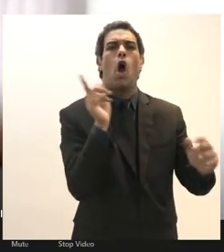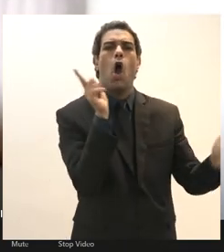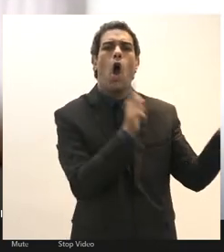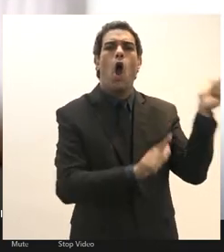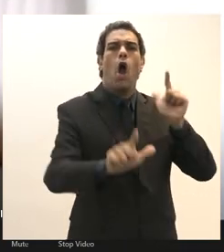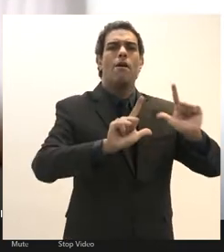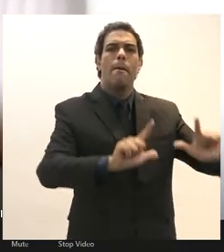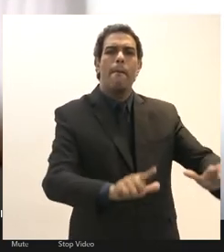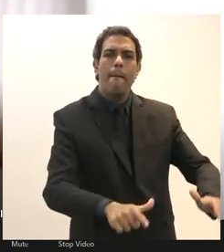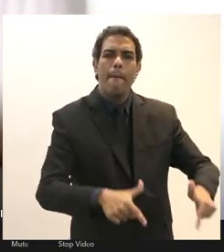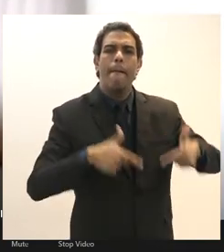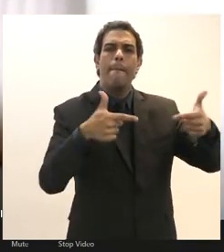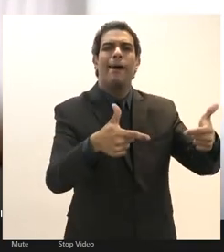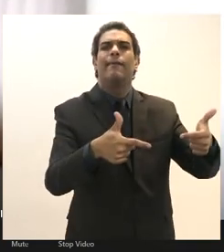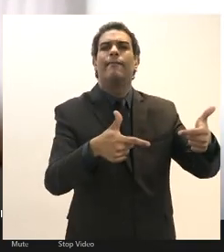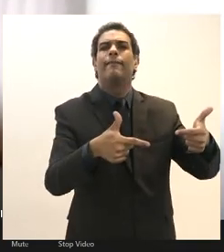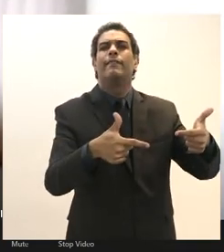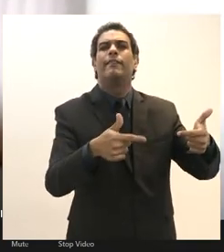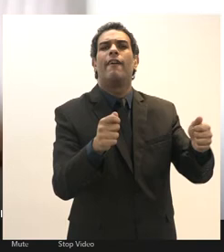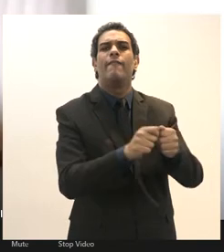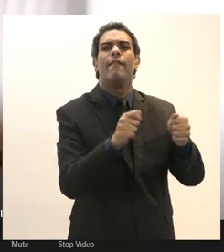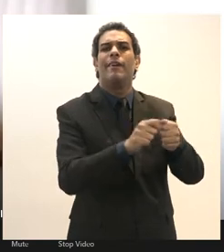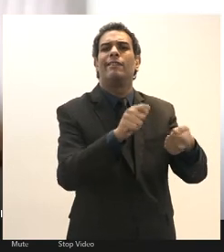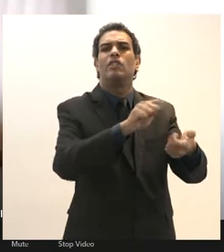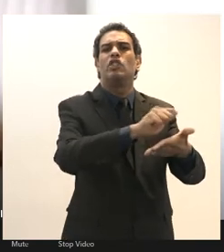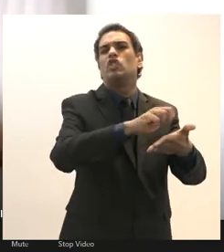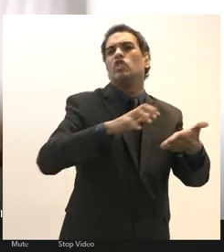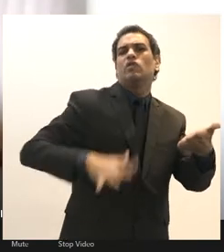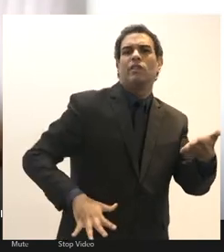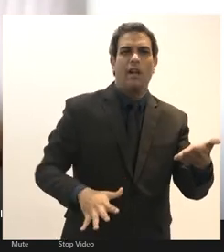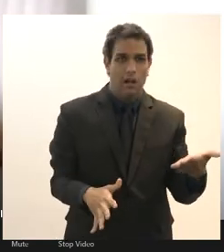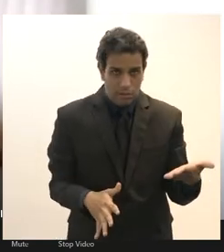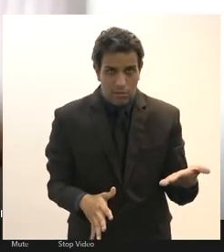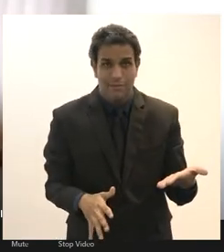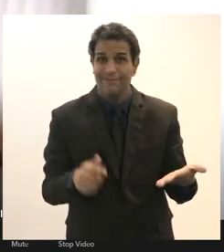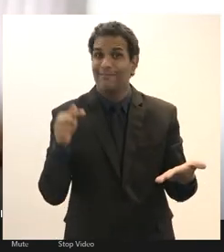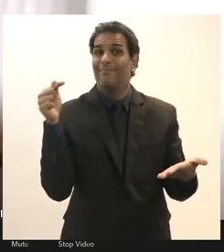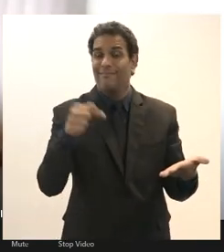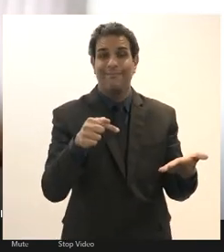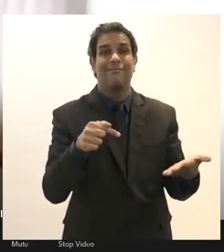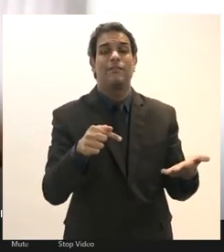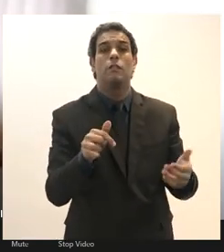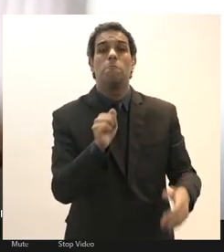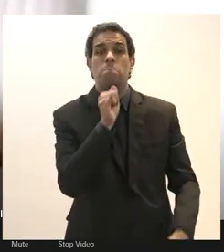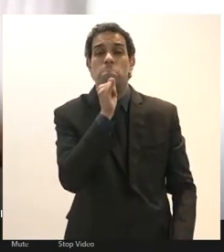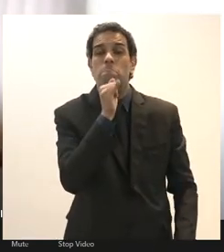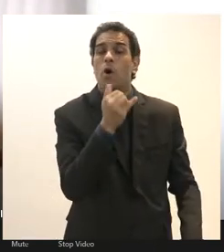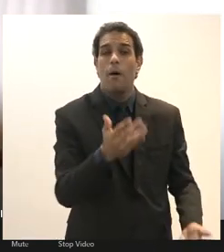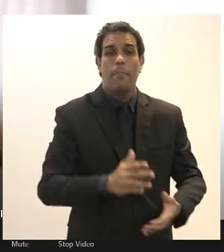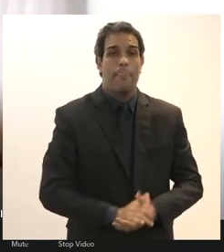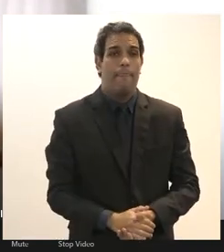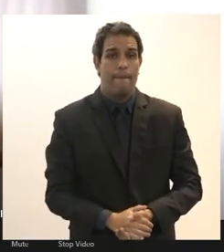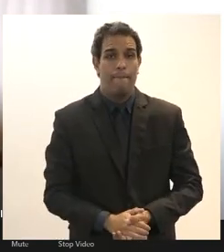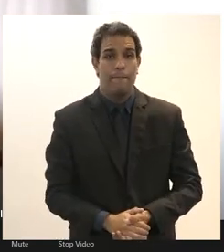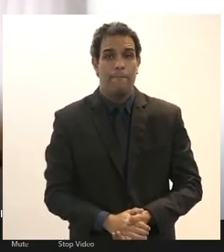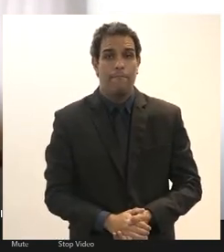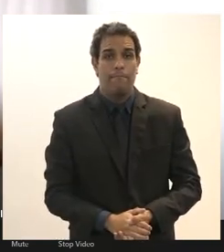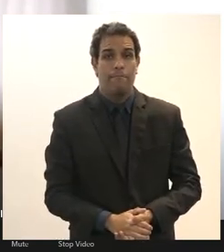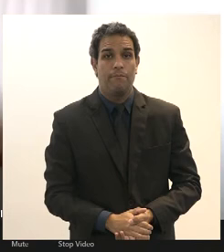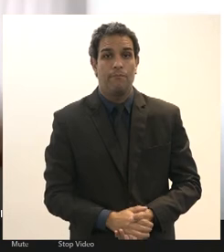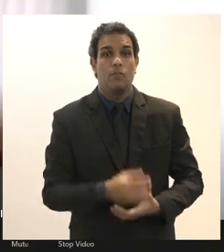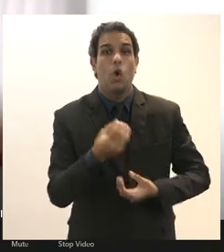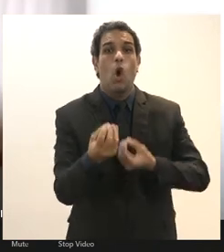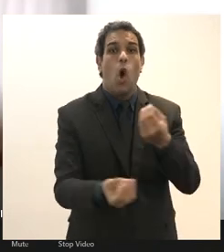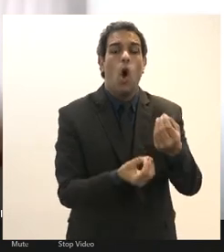vir denunciar as medidas medidas que vão contra os interesses as medidas que vão por exemplo contra o acesso a uma saúde